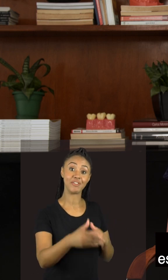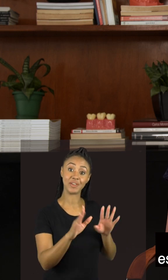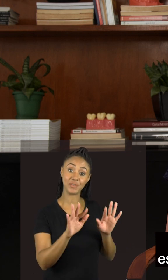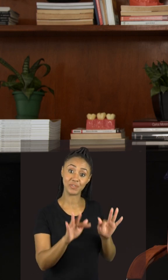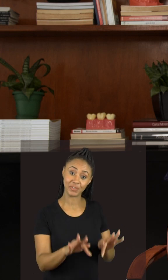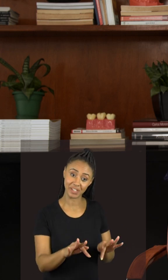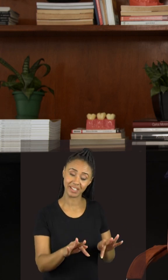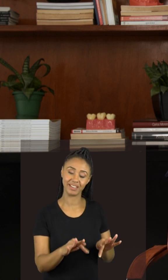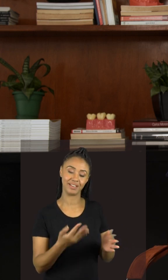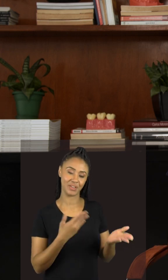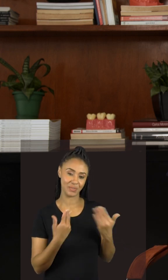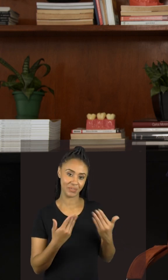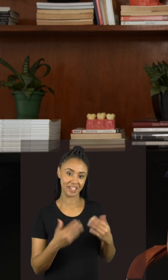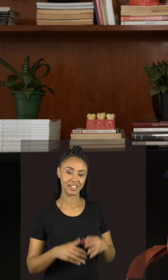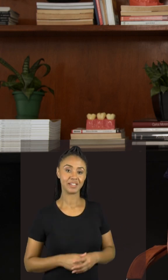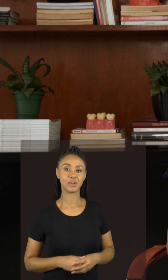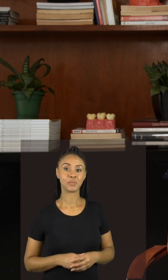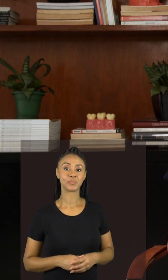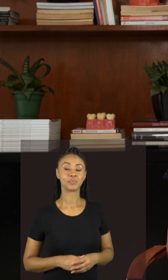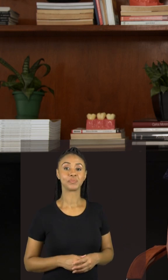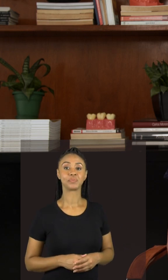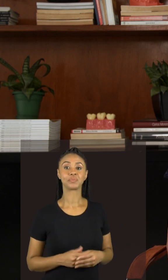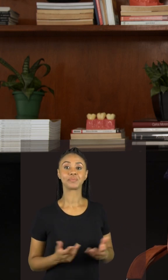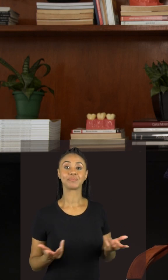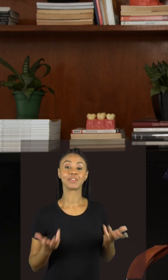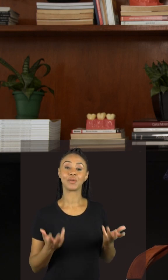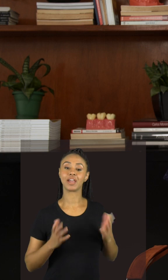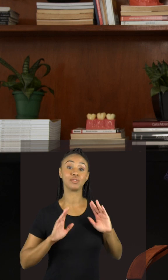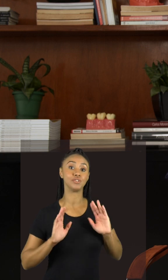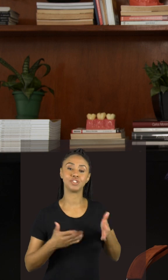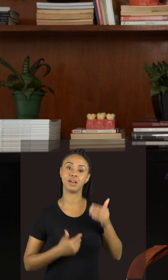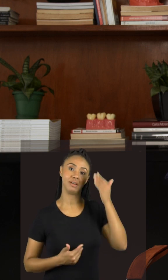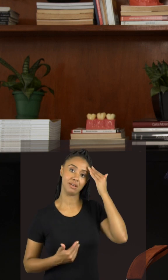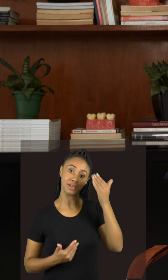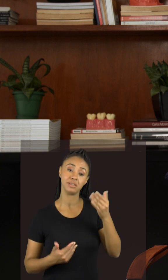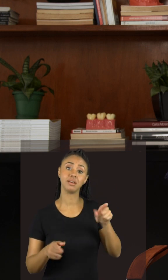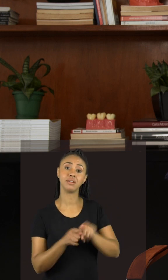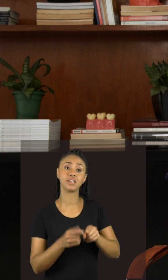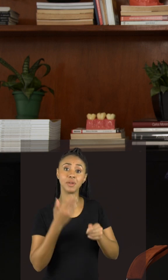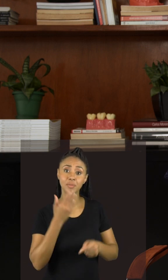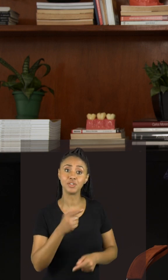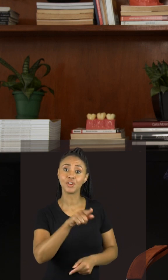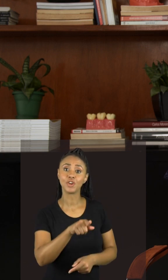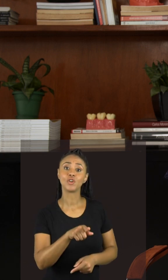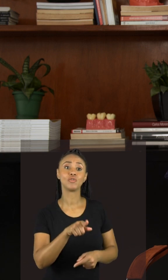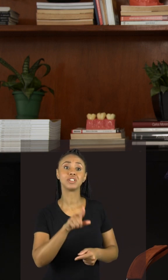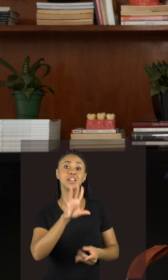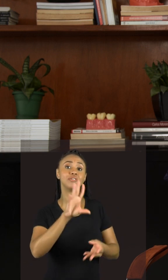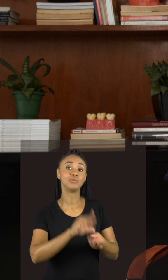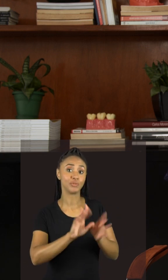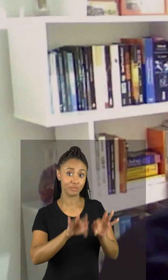momentos finais aqui dessa nossa conversa eu queria a princípio já te agradecer e pedindo para você fazendo suas